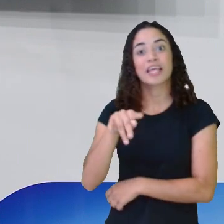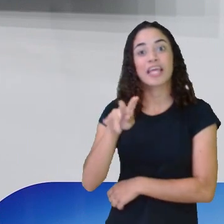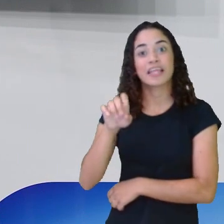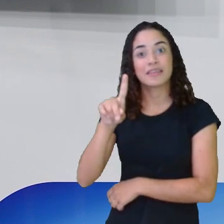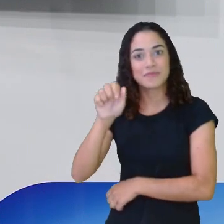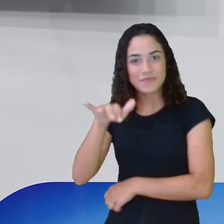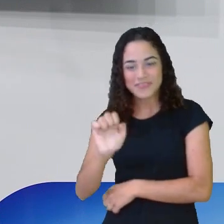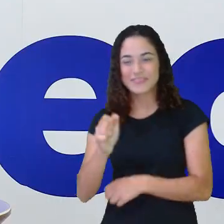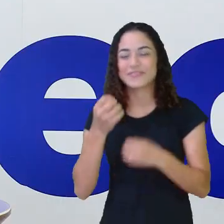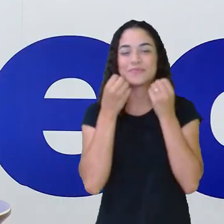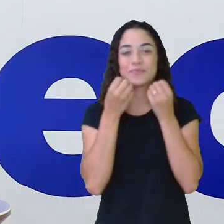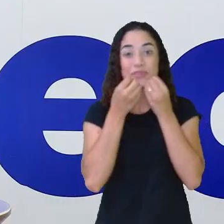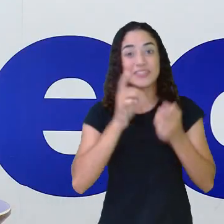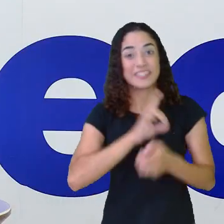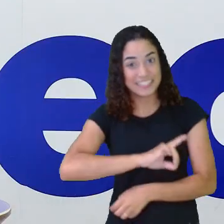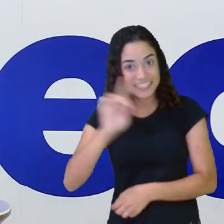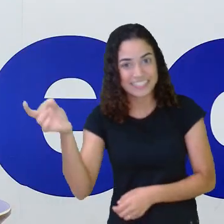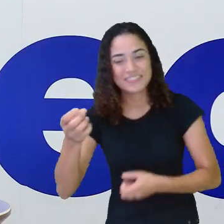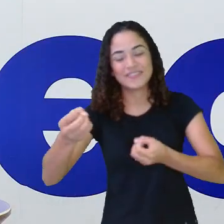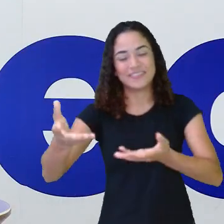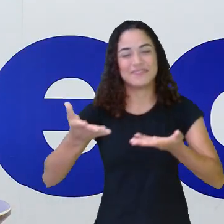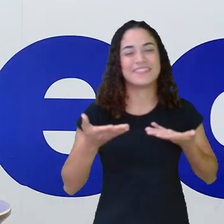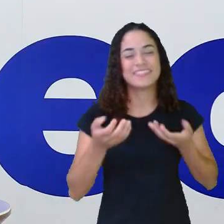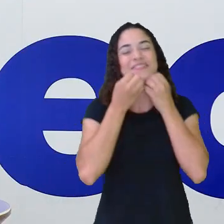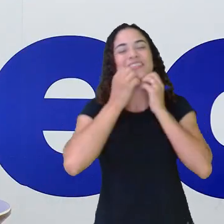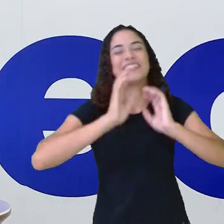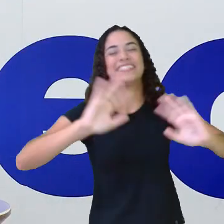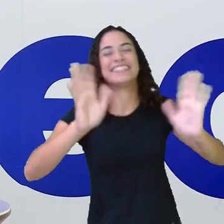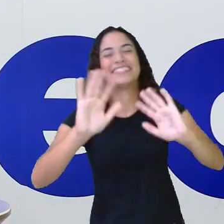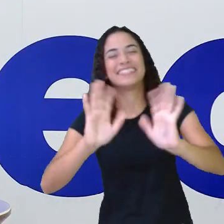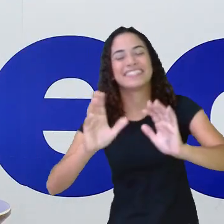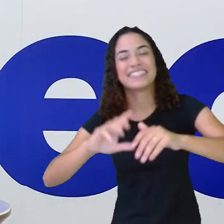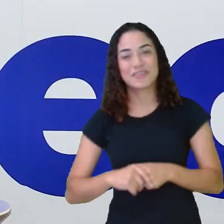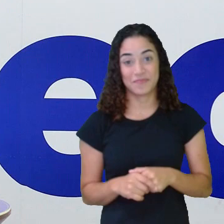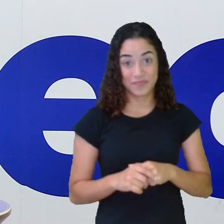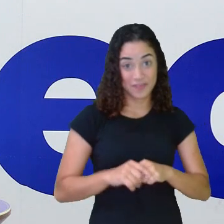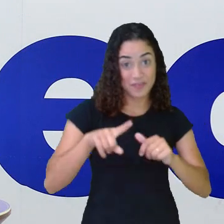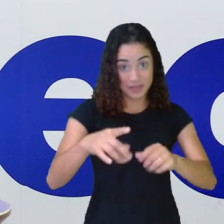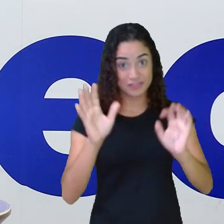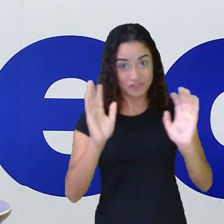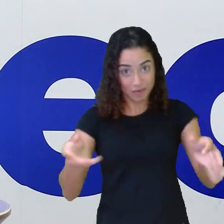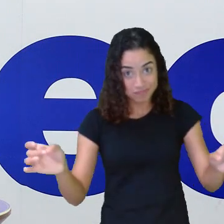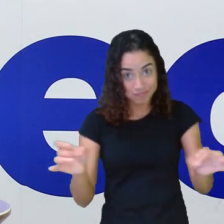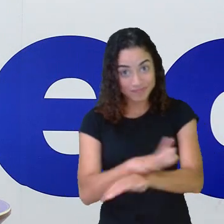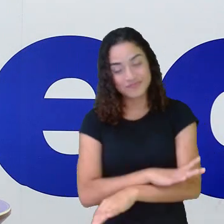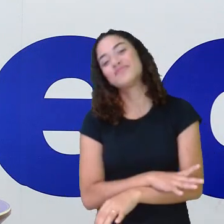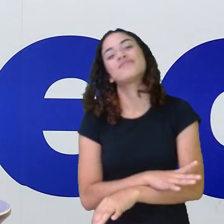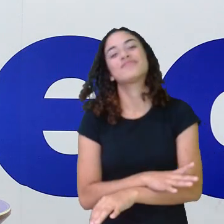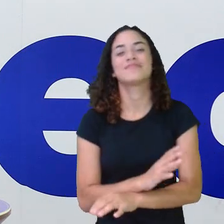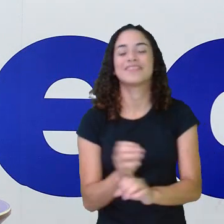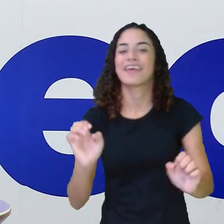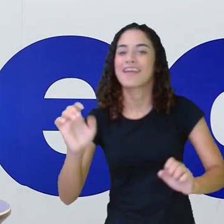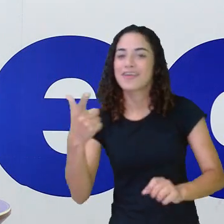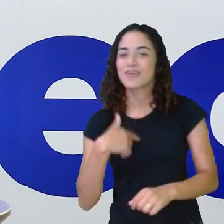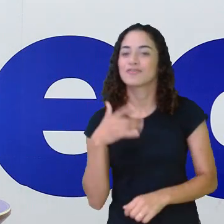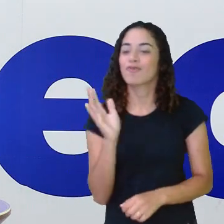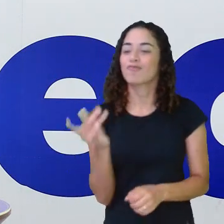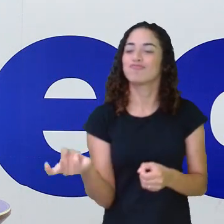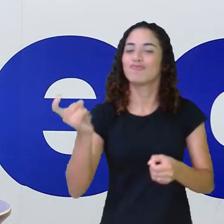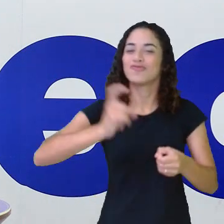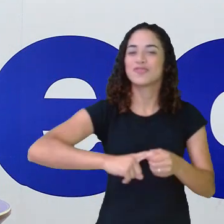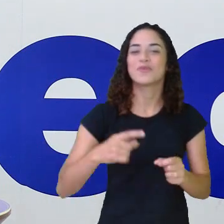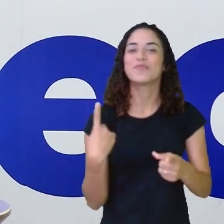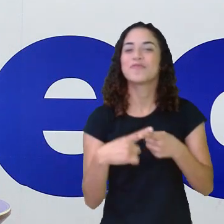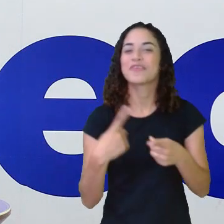professora, bem vinda. Bom dia professora Abigail, e aí, está todo mundo preparado, todo mundo pronto? Claro, eu voltei,